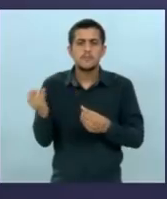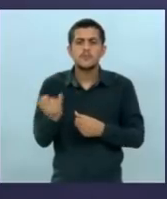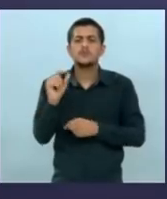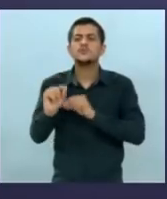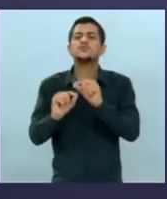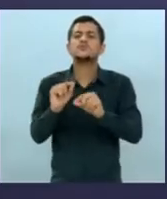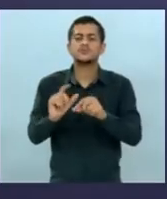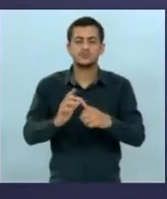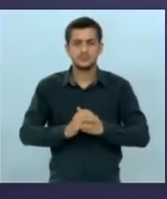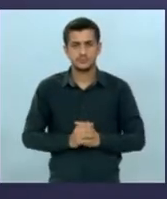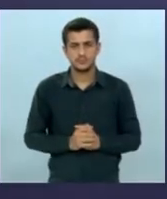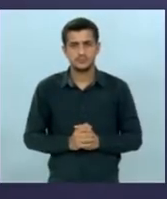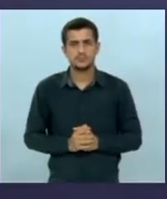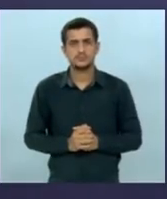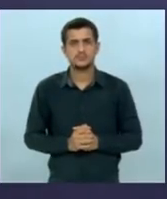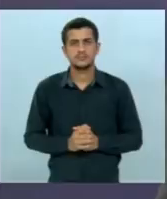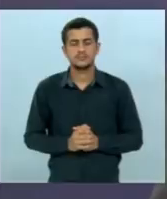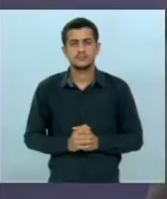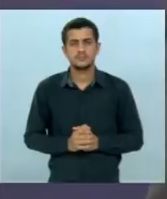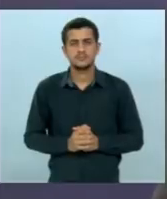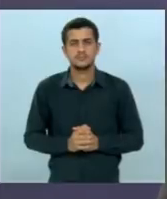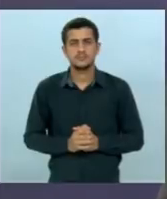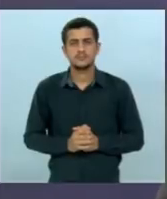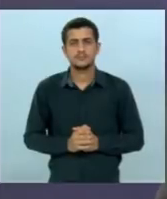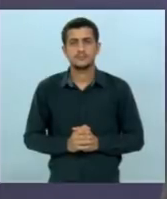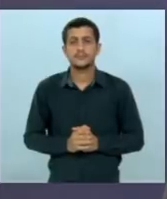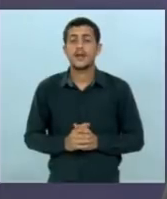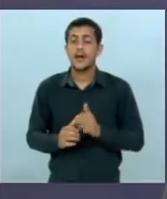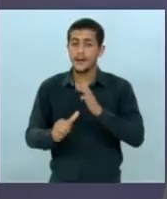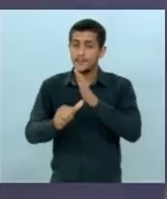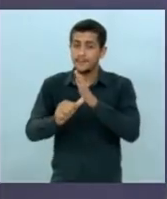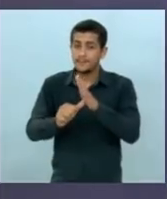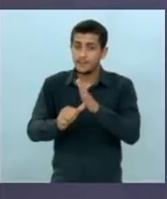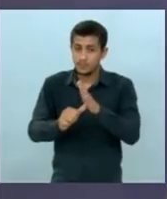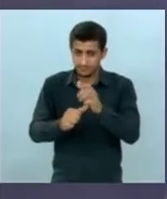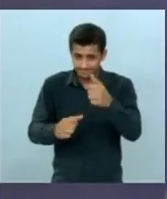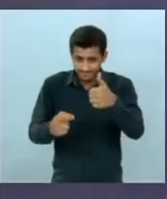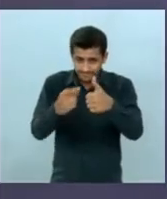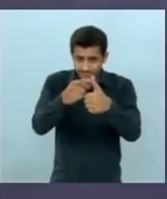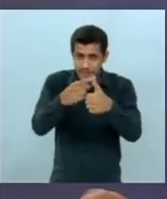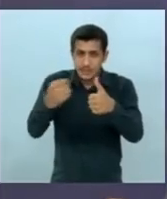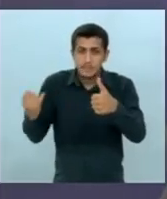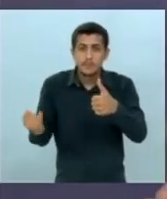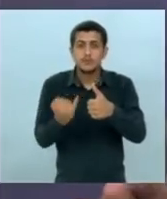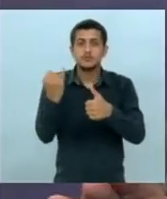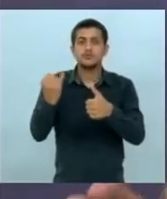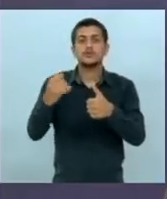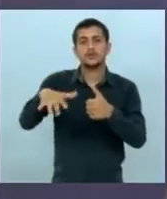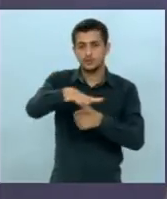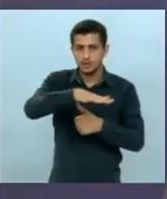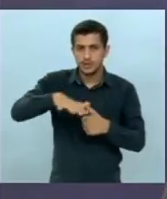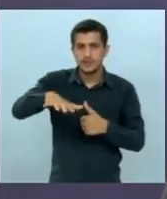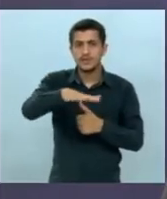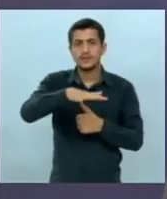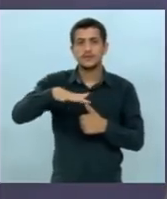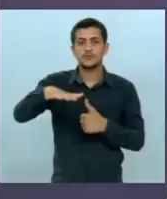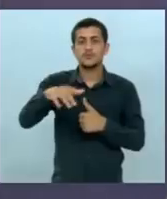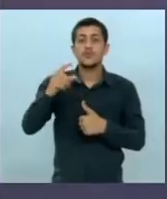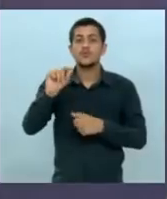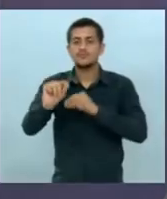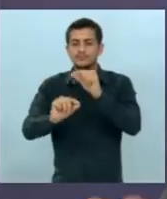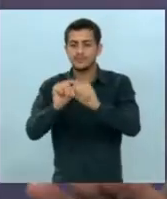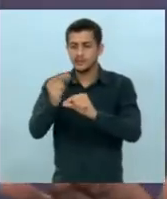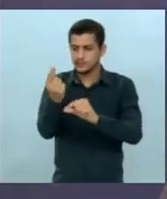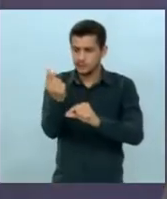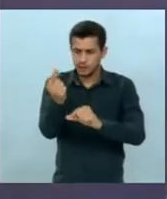Um minuto e 30 para a resposta, candidato. A primeira prioridade, logicamente, a prioridade geral é a proteção do orçamento. Então,